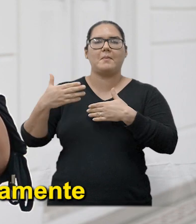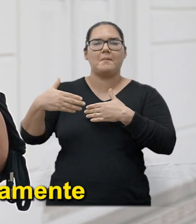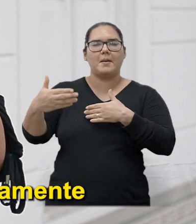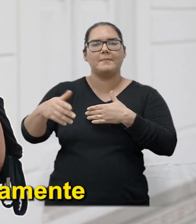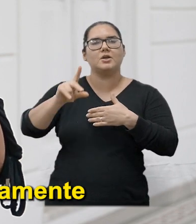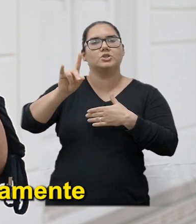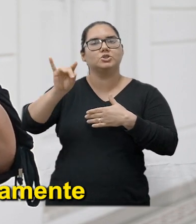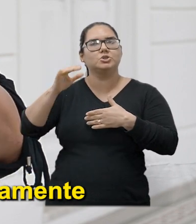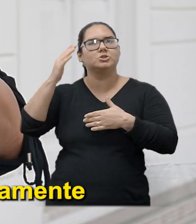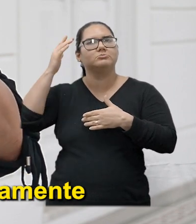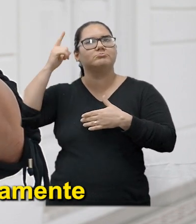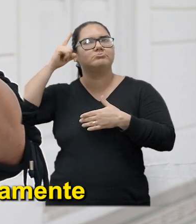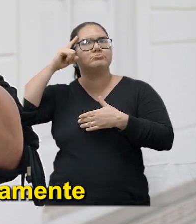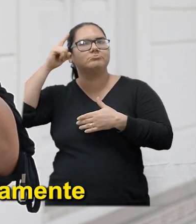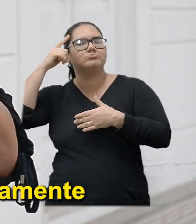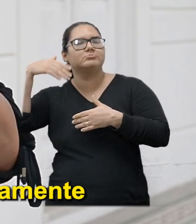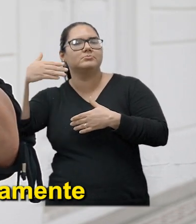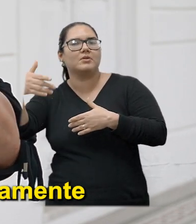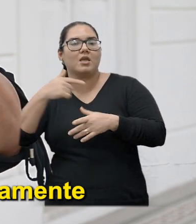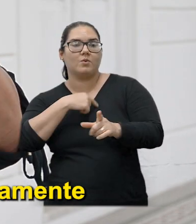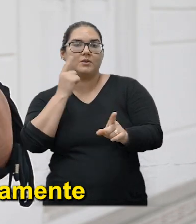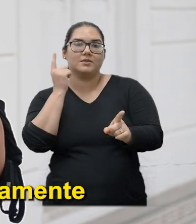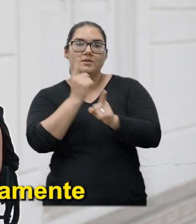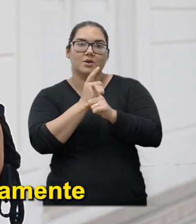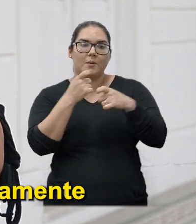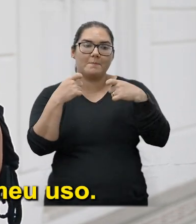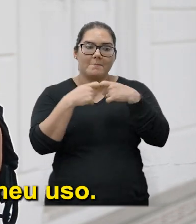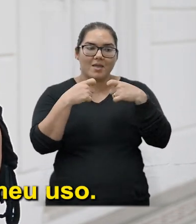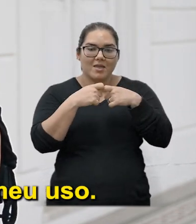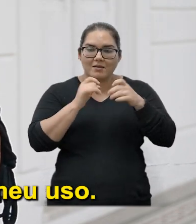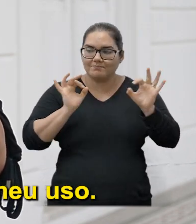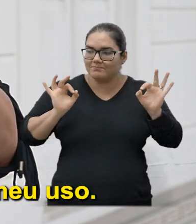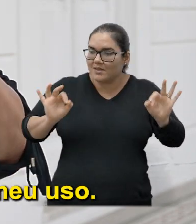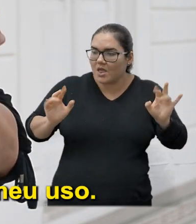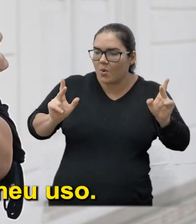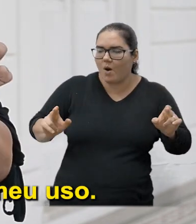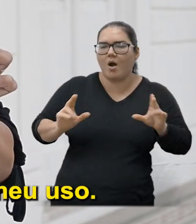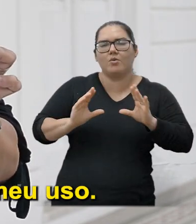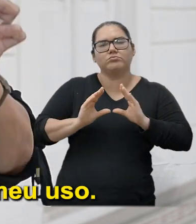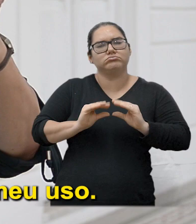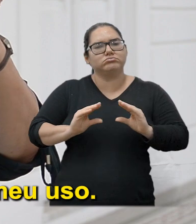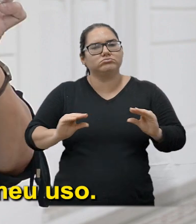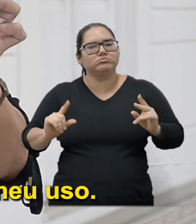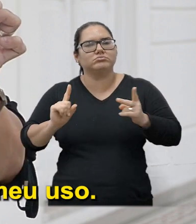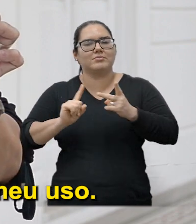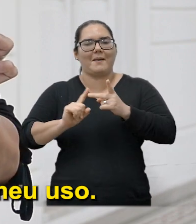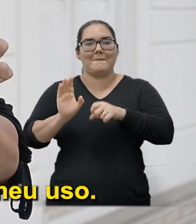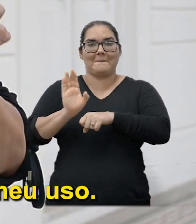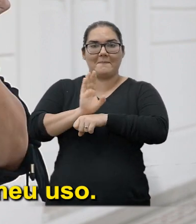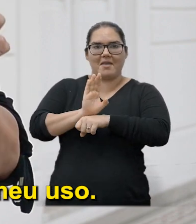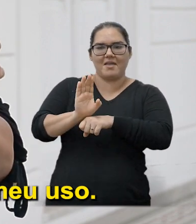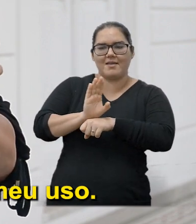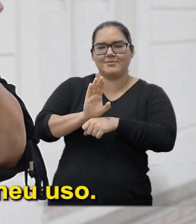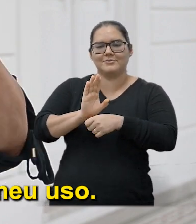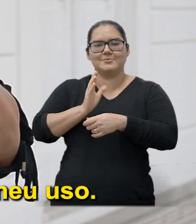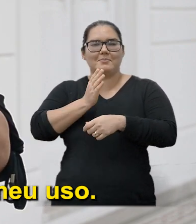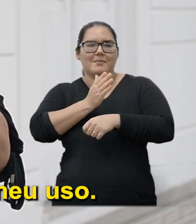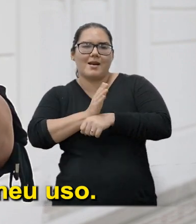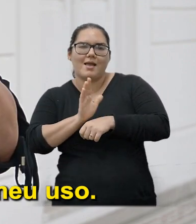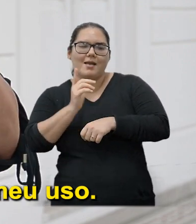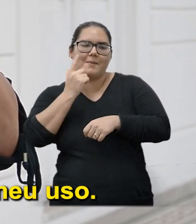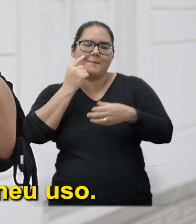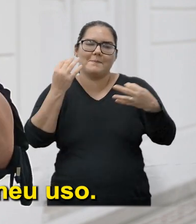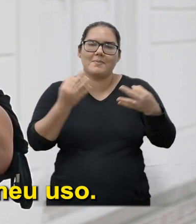Descobri Onde comprar Meias Exatamente iguais Macias Bejes Brancas E